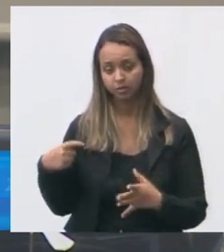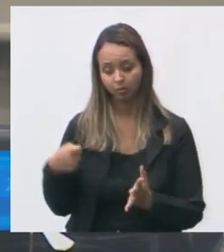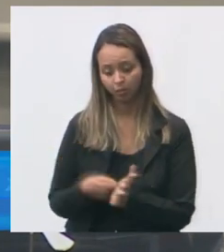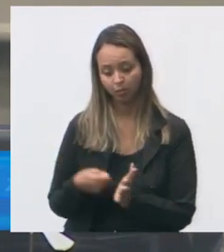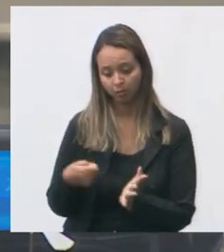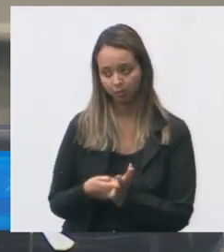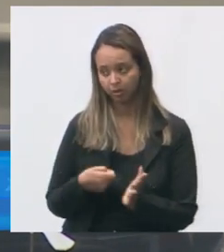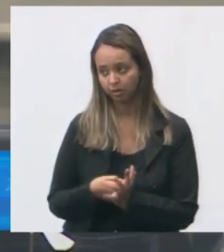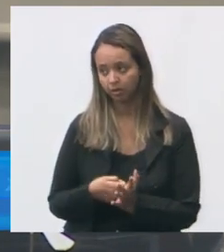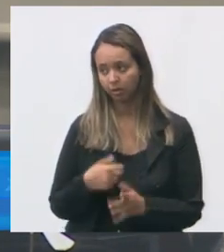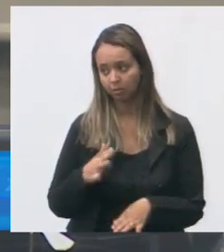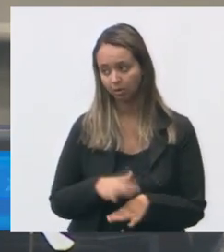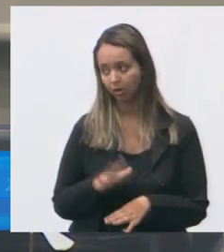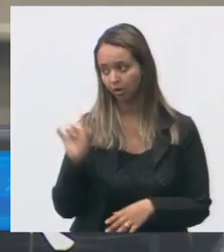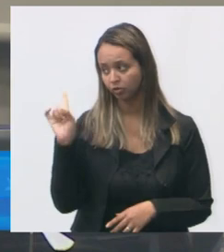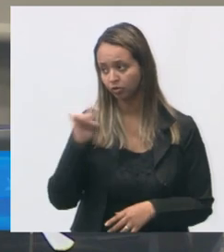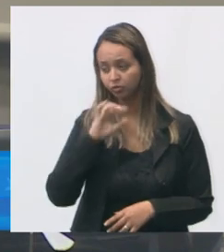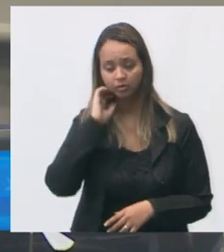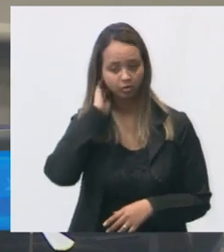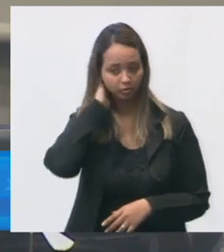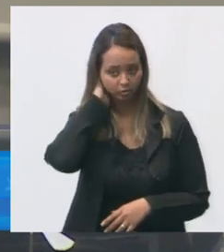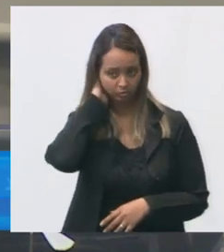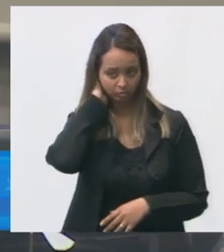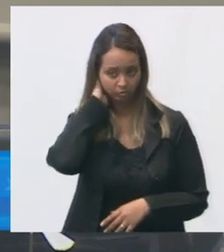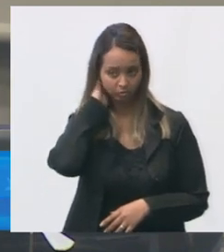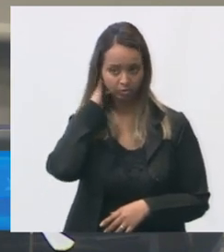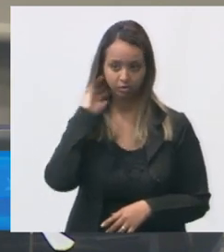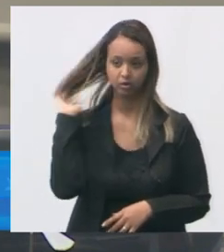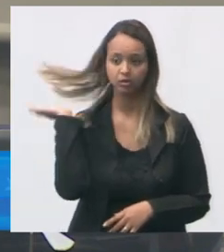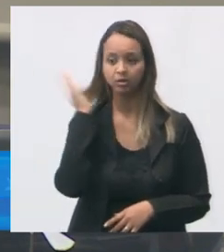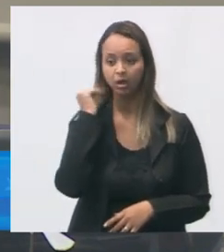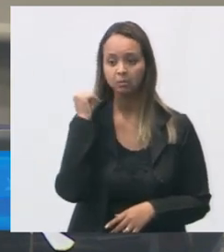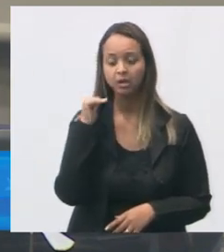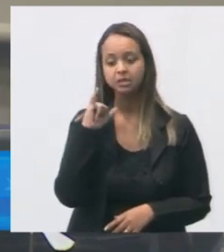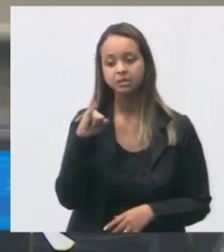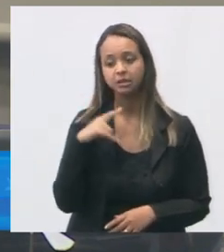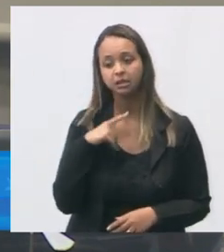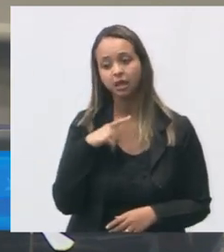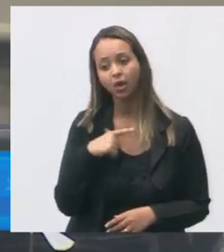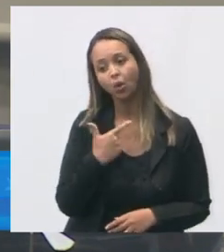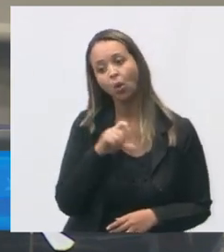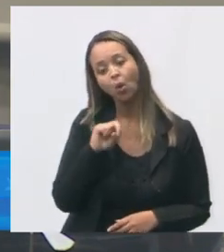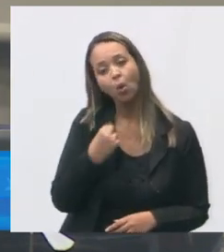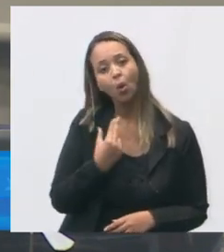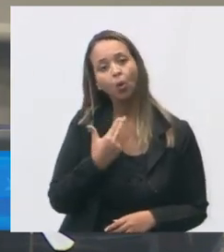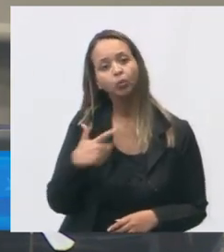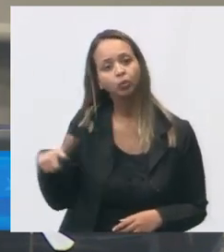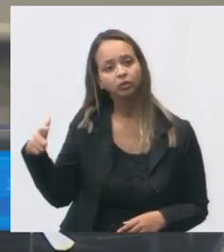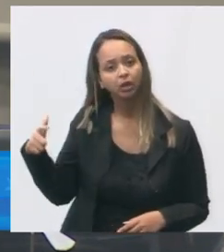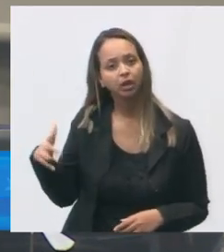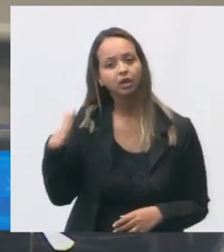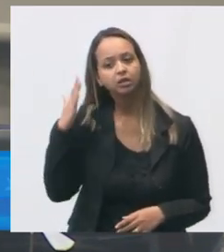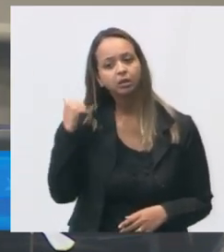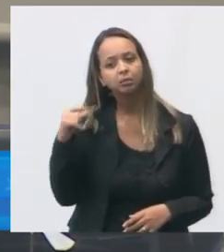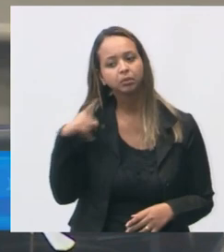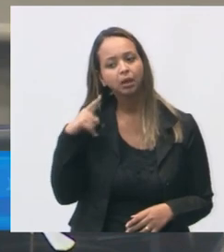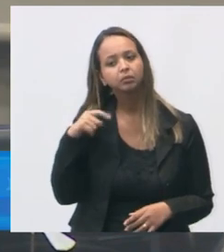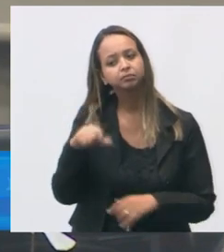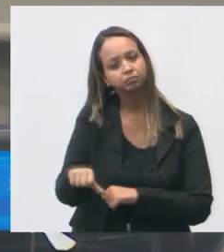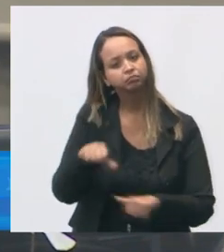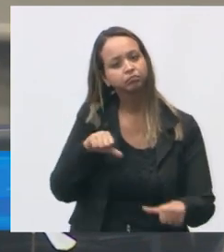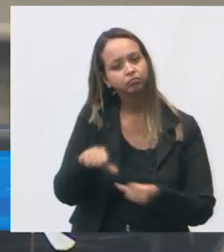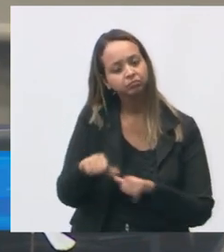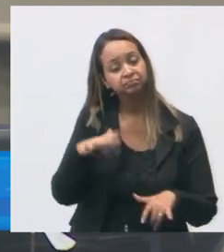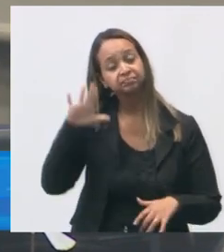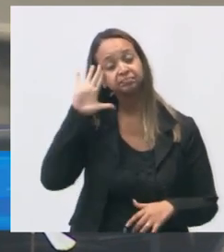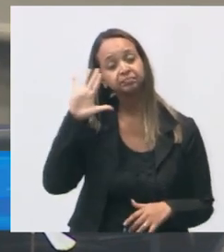da gente conseguir é saber se vai ter ou não porque você vai e tem depois no outro dia não tem mais como é muito tem muita rotatividade principalmente de